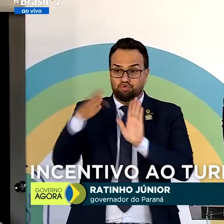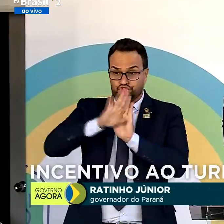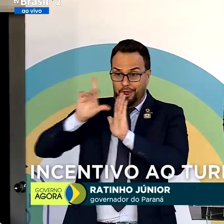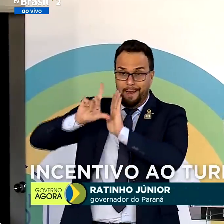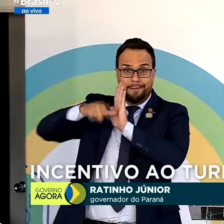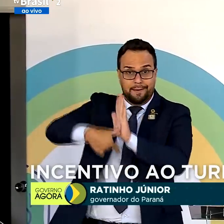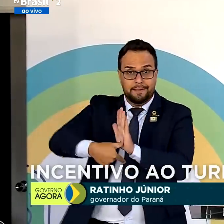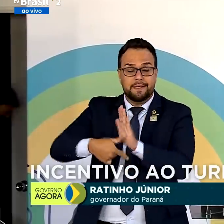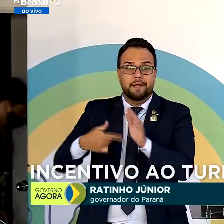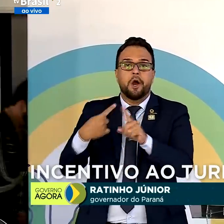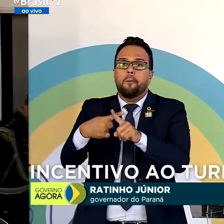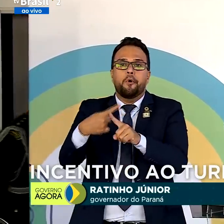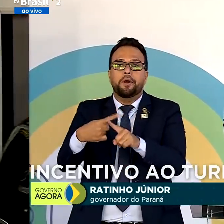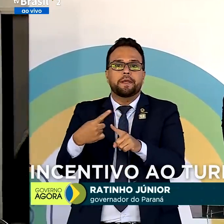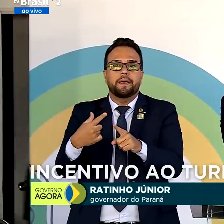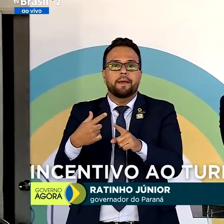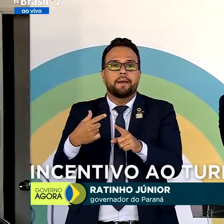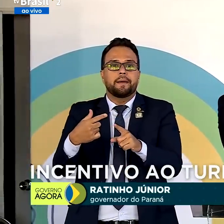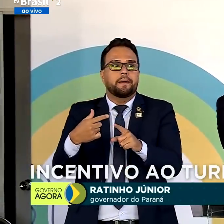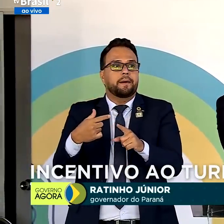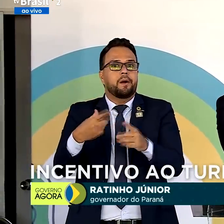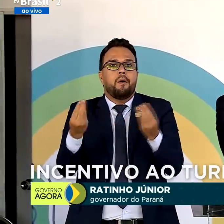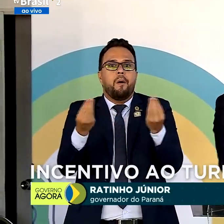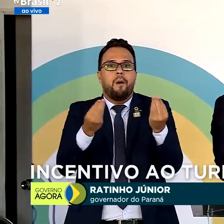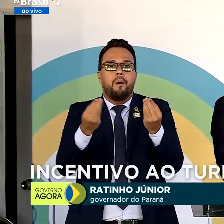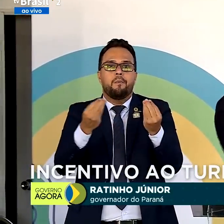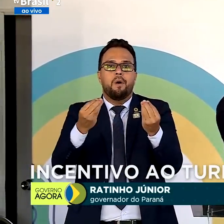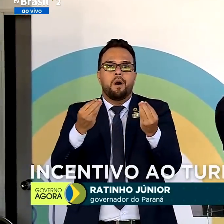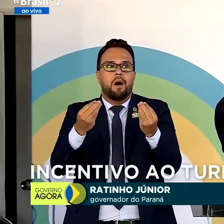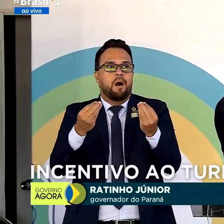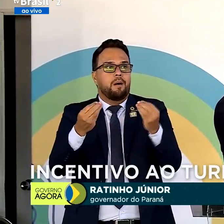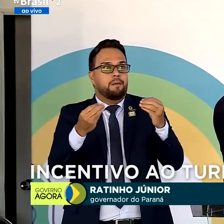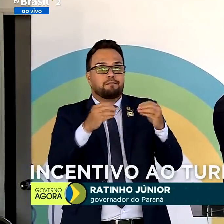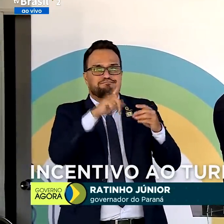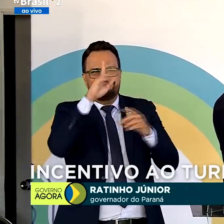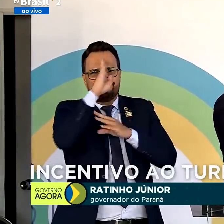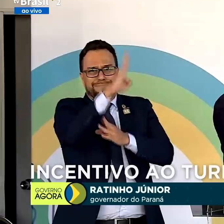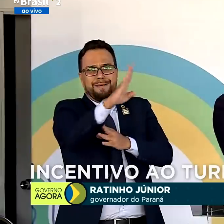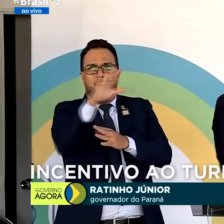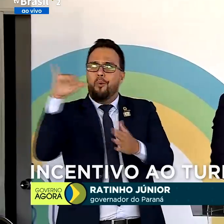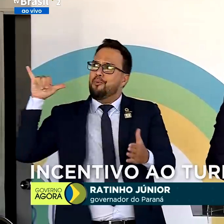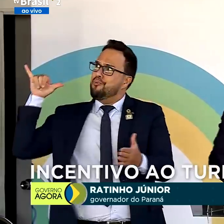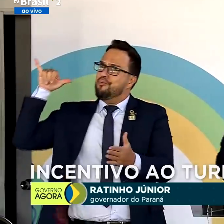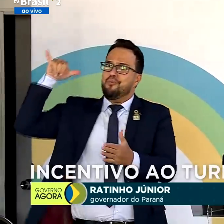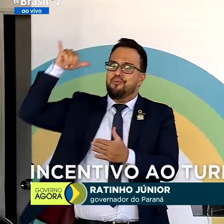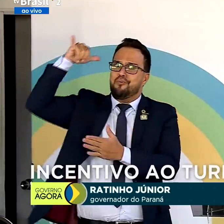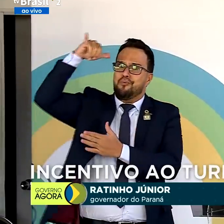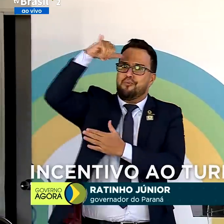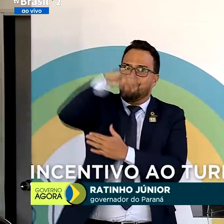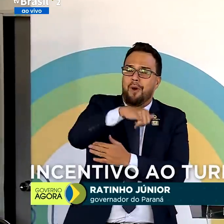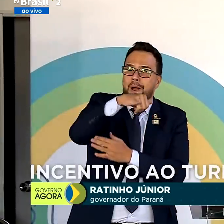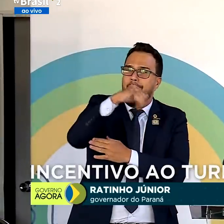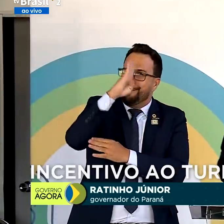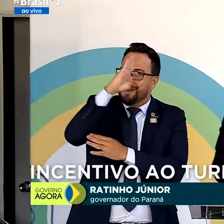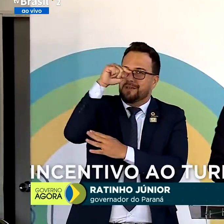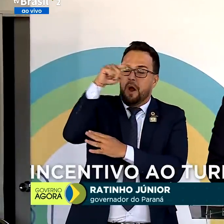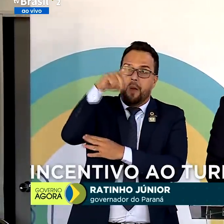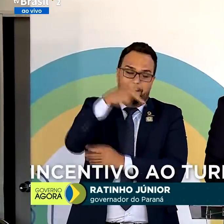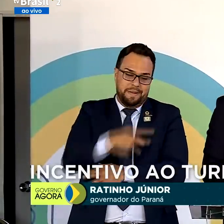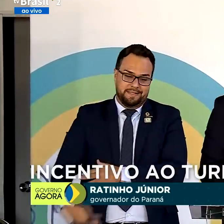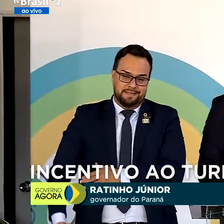atrasado e cheguei atrasado porque eu não tenho autoridade de parar o avião do presidente para o nosso descer antes. O presidente tem a preferência, obviamente.